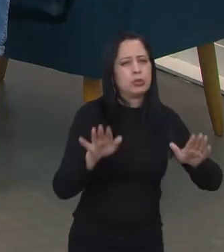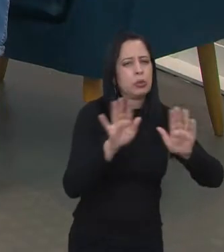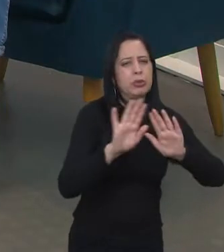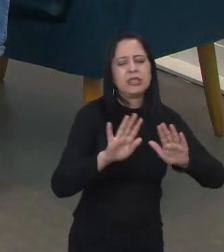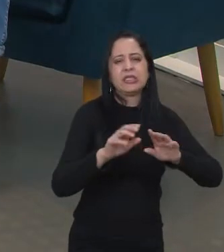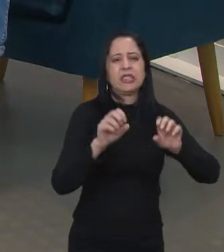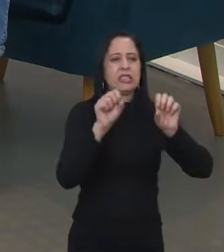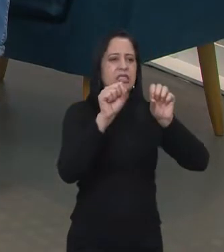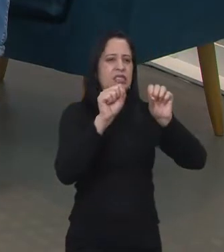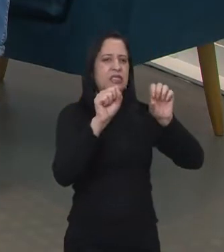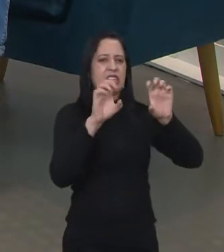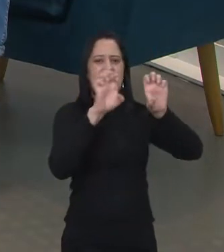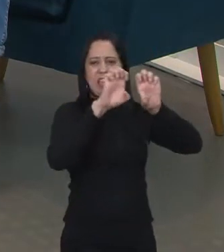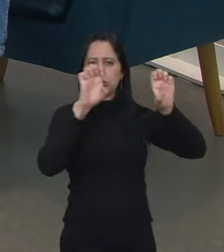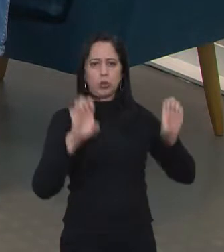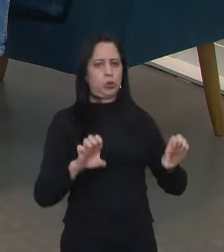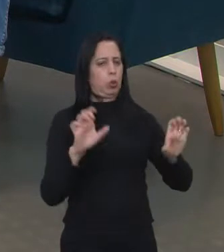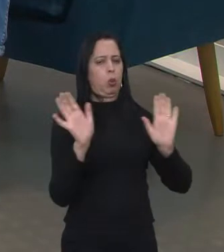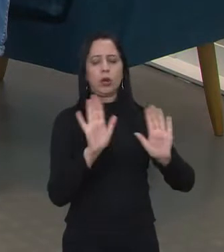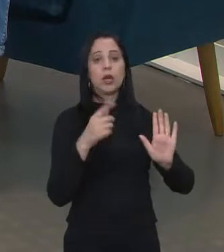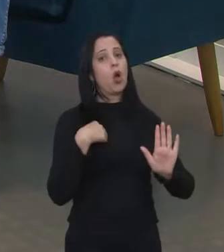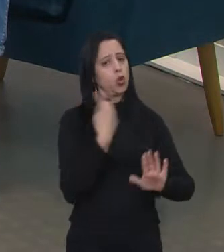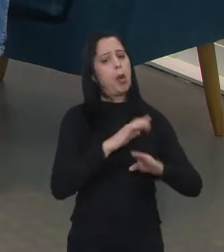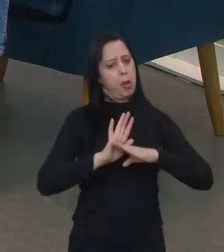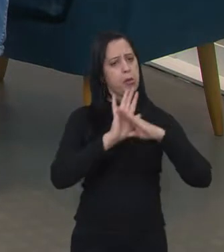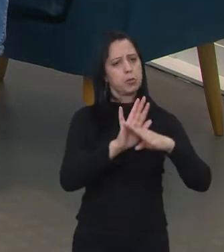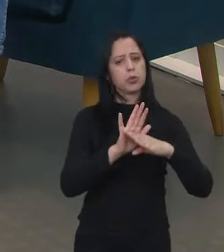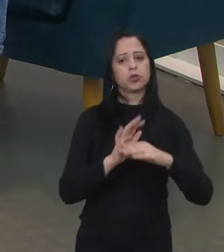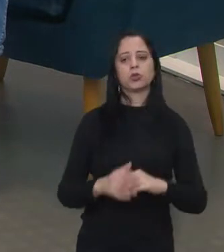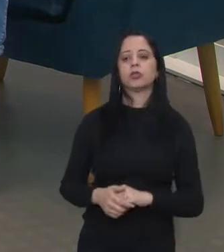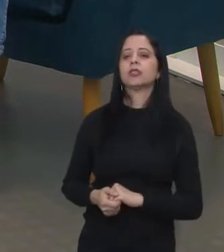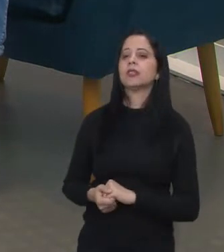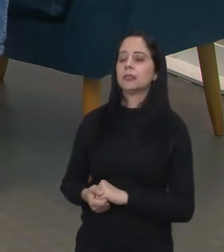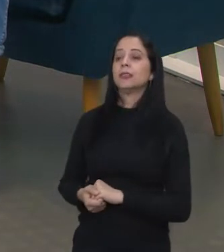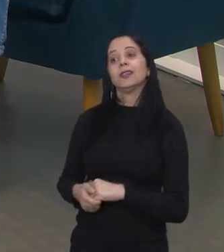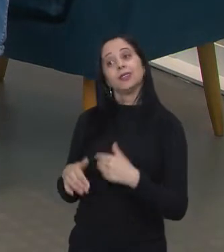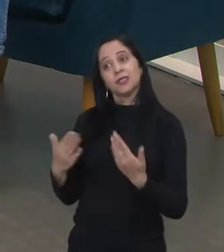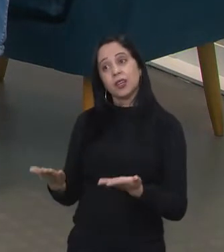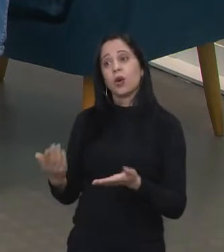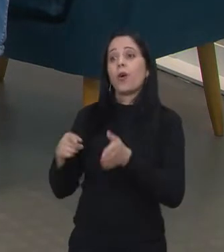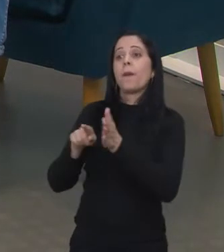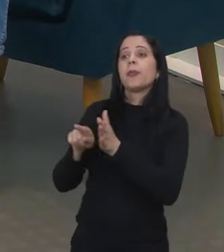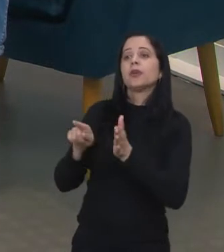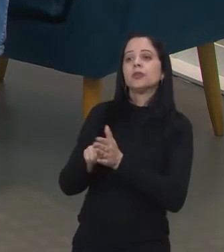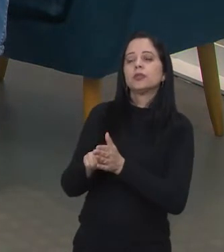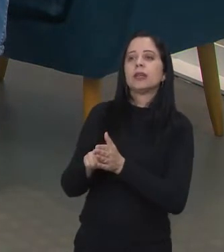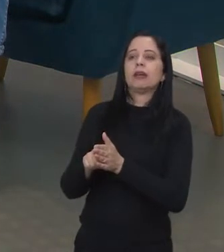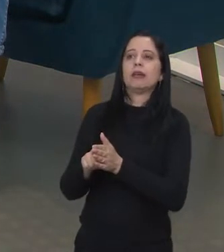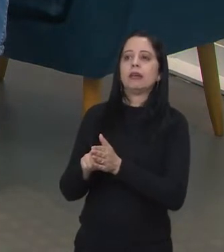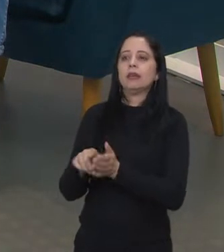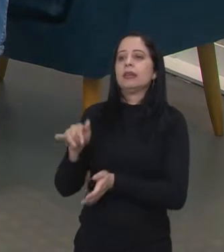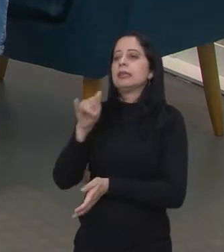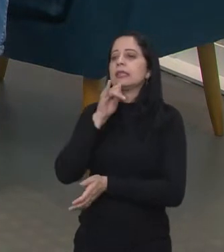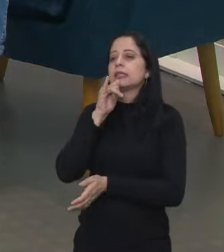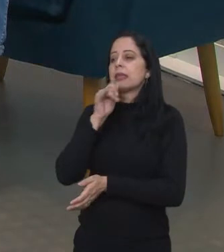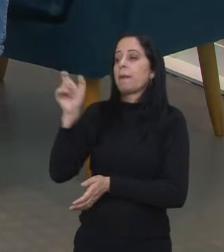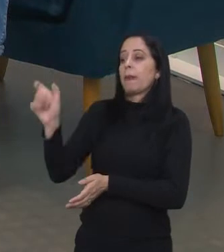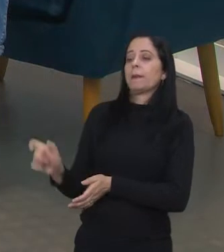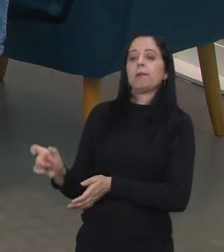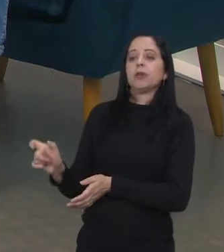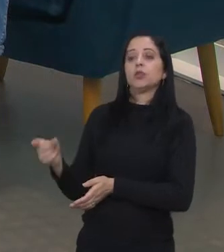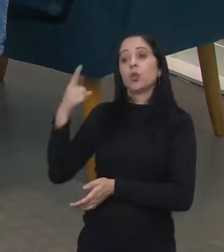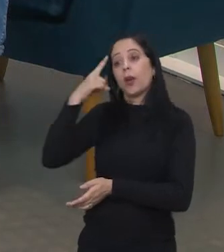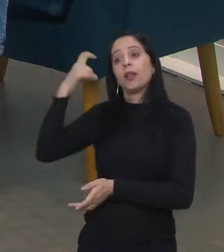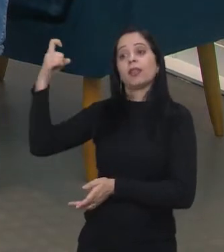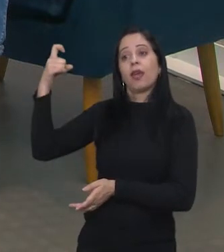estruturado. A gente ajuda a estruturar. Essa era, inclusive, o eu ia perguntar, Alessandro. Quando uma pessoa tem